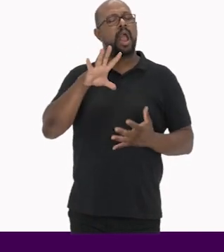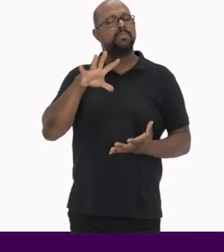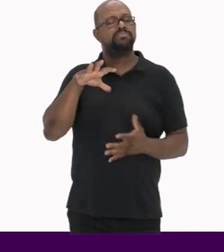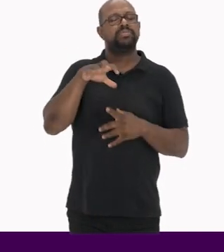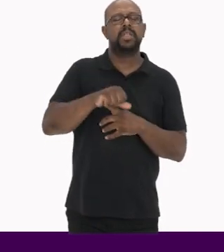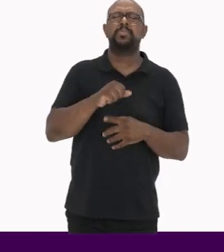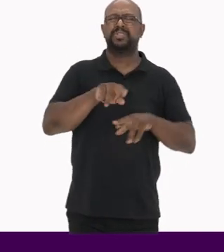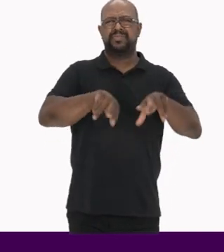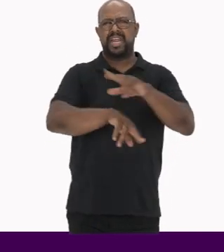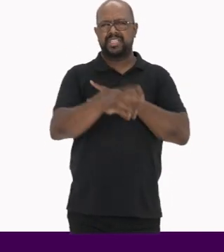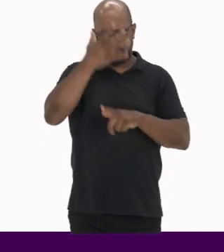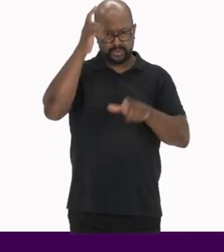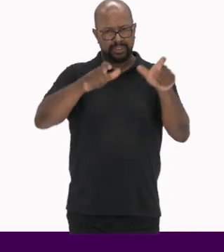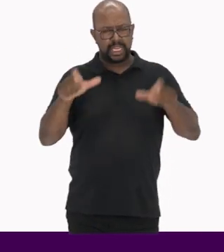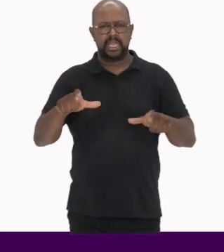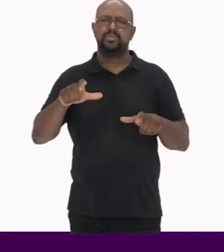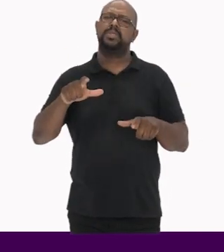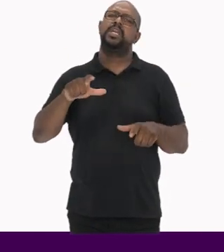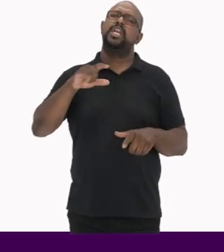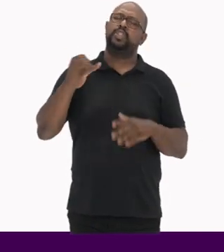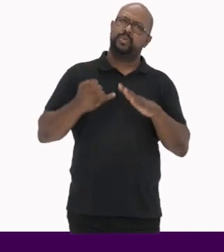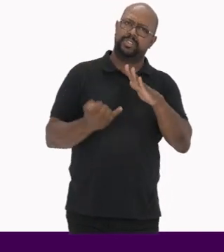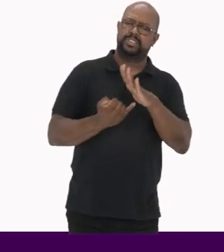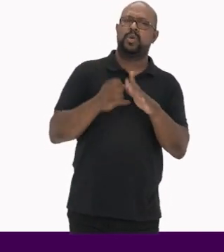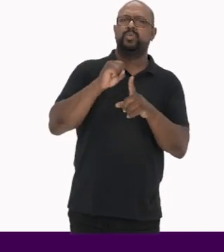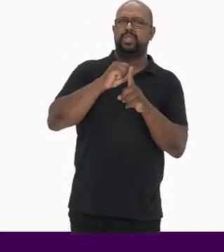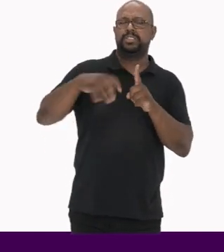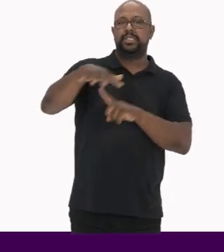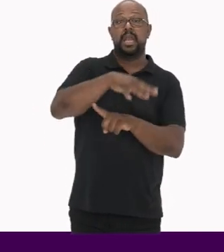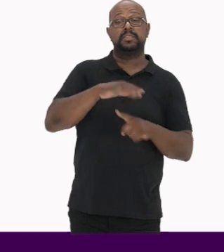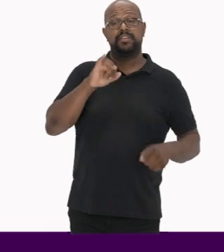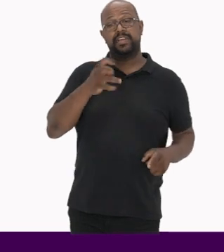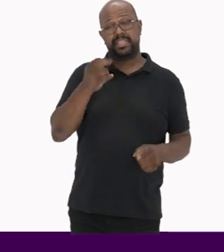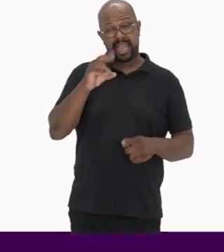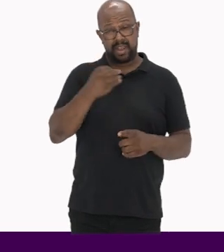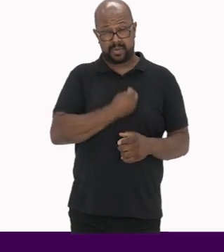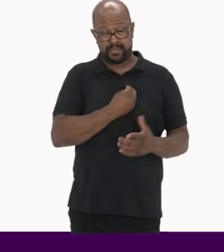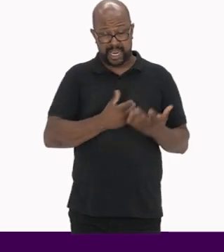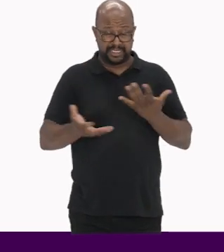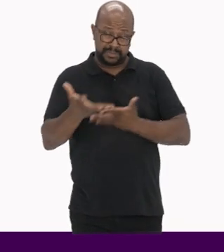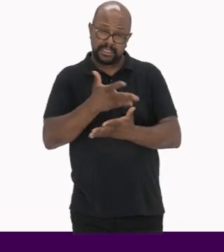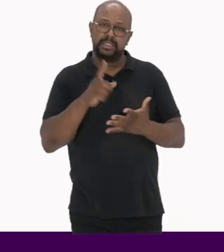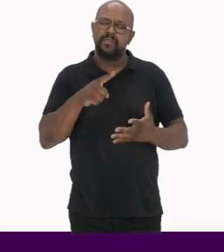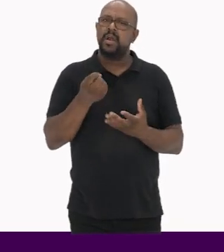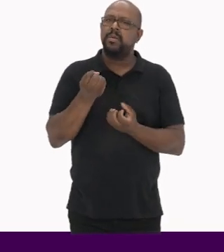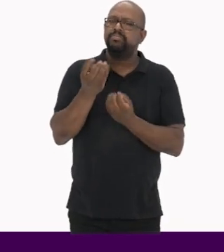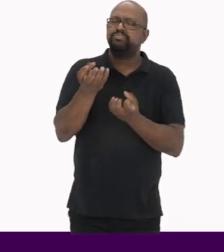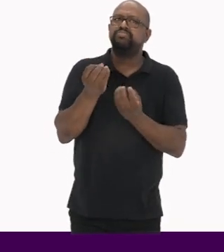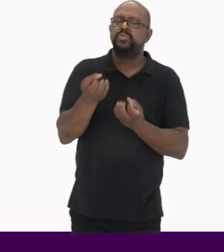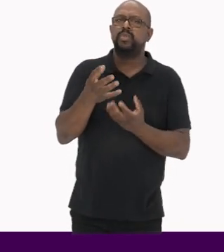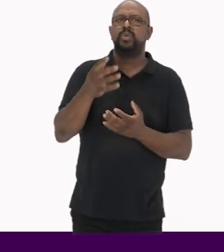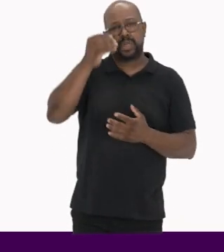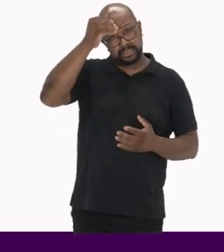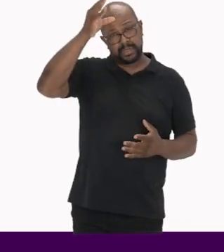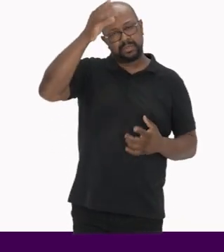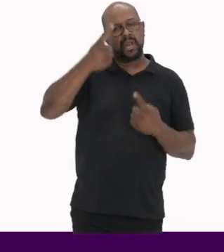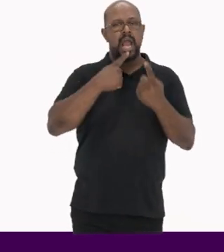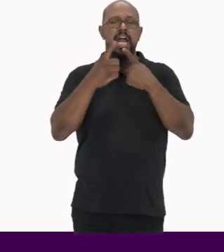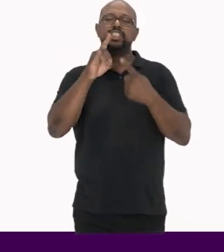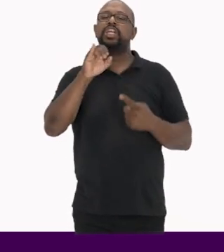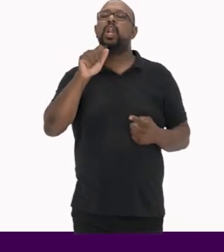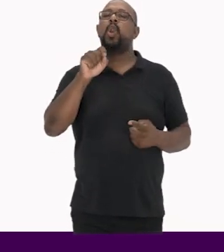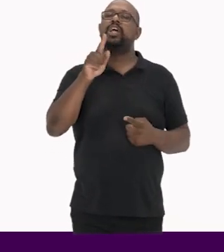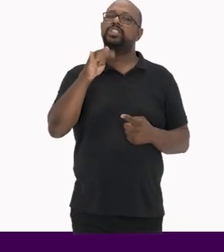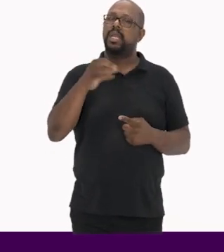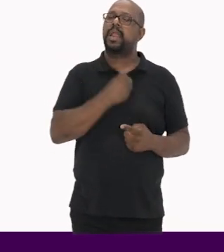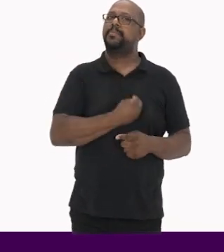apropriação por diferentes sujeitos e organizações sociais O inventário participativo Produz conhecimento de forma dialógica